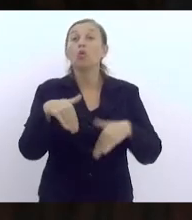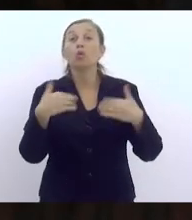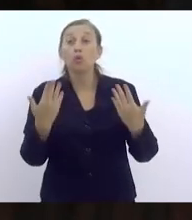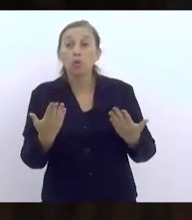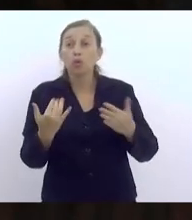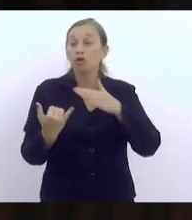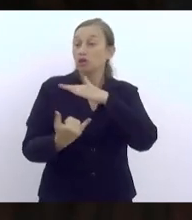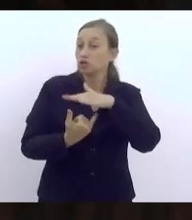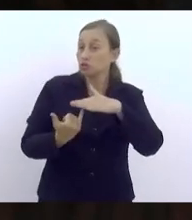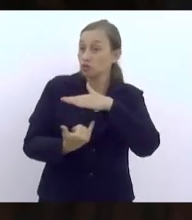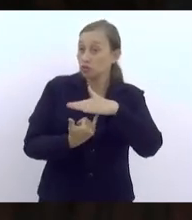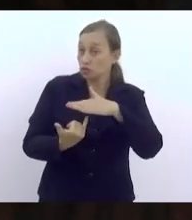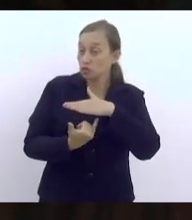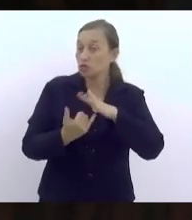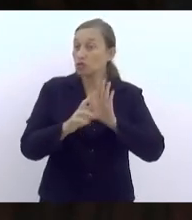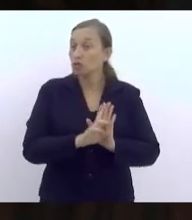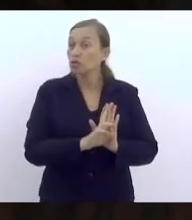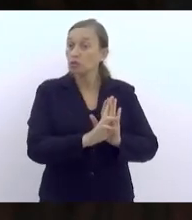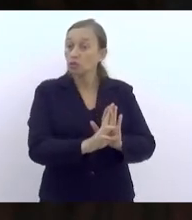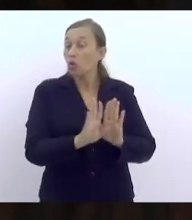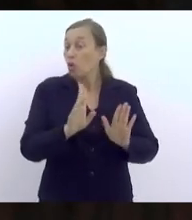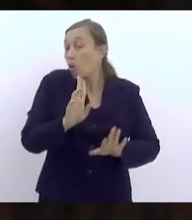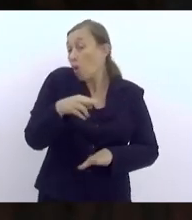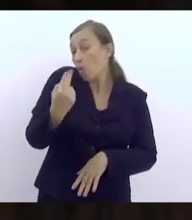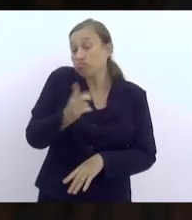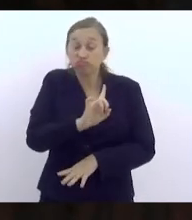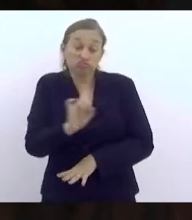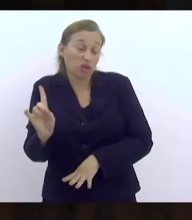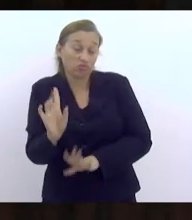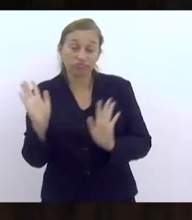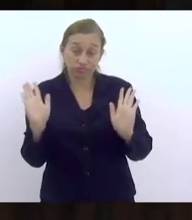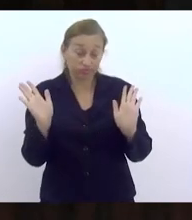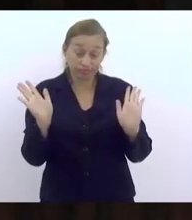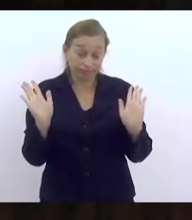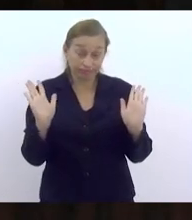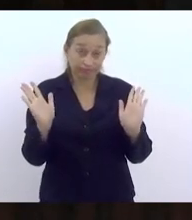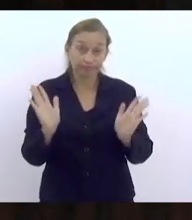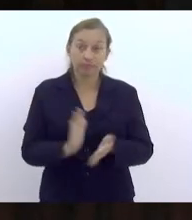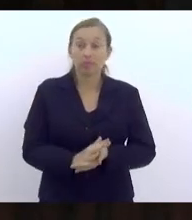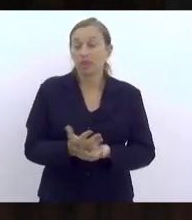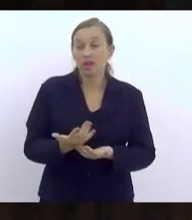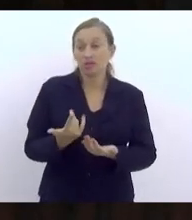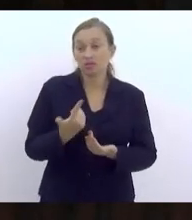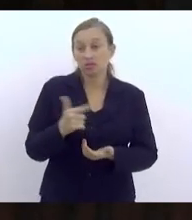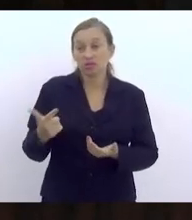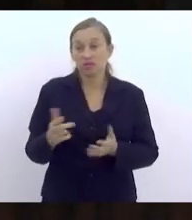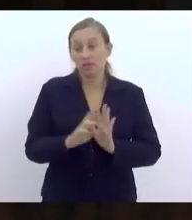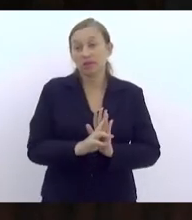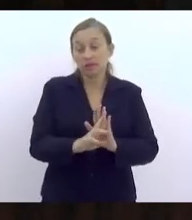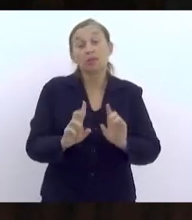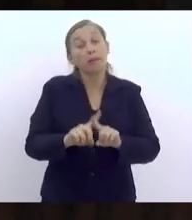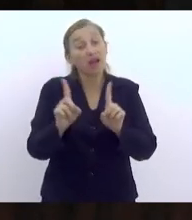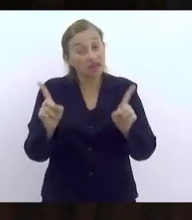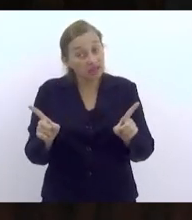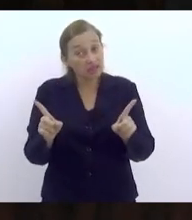instituição estão representando ou não, se não estiverem representando nenhuma instituição, mas